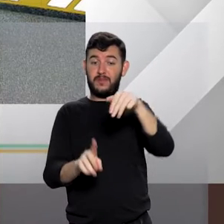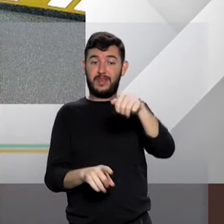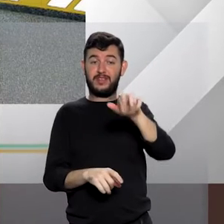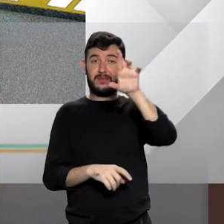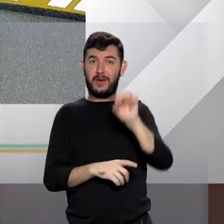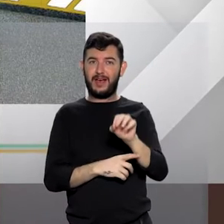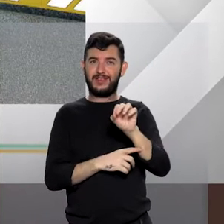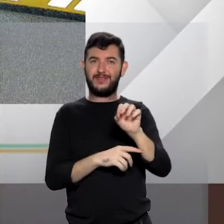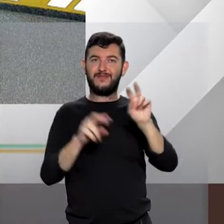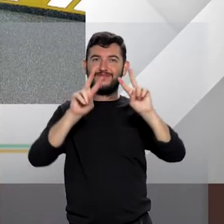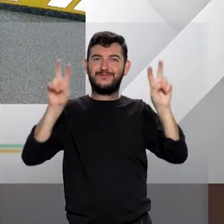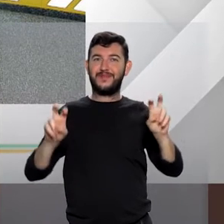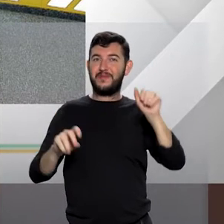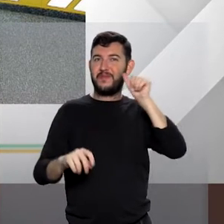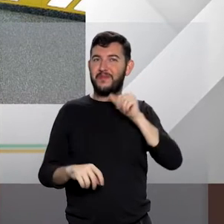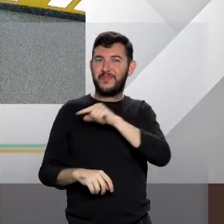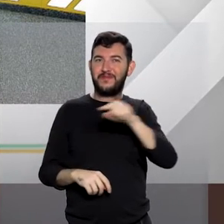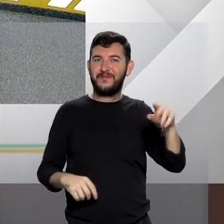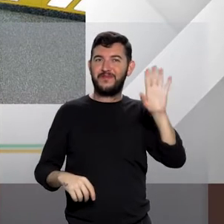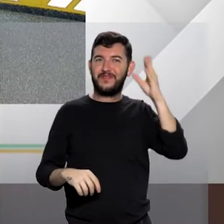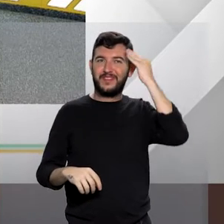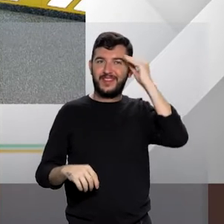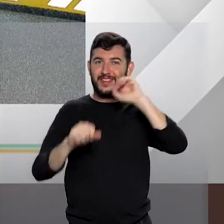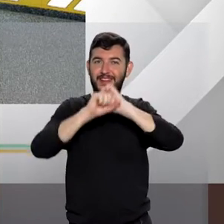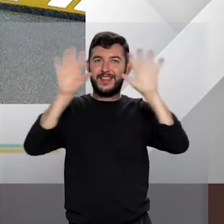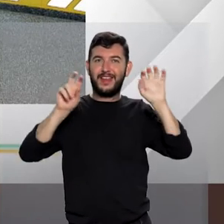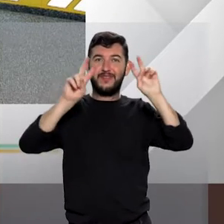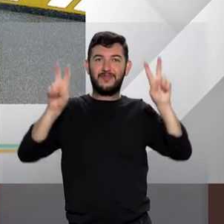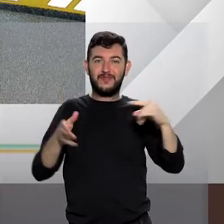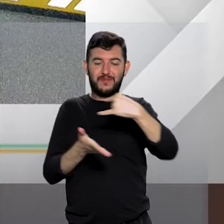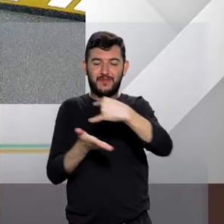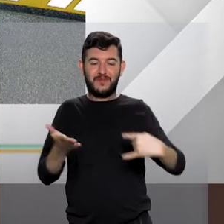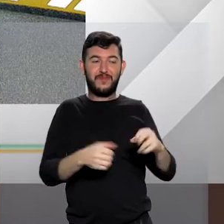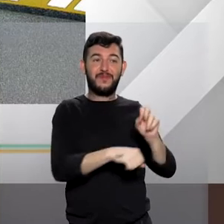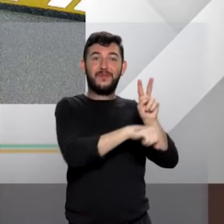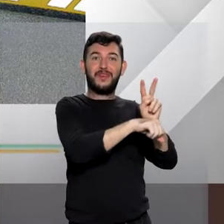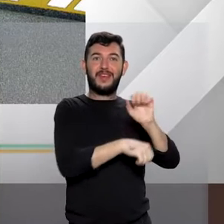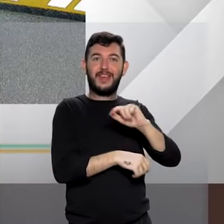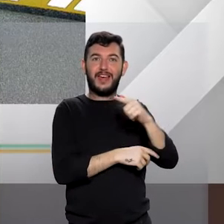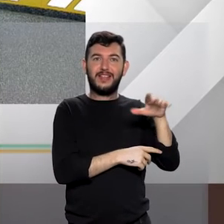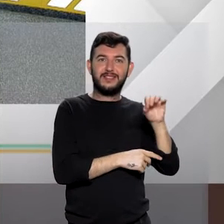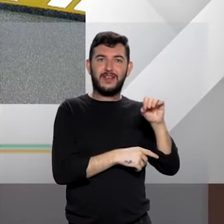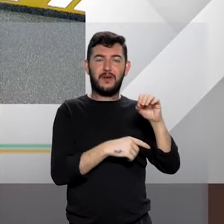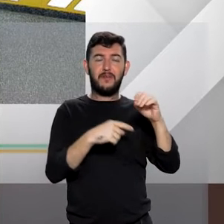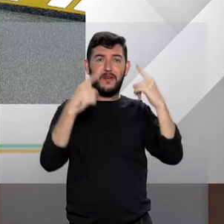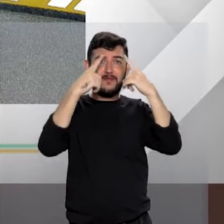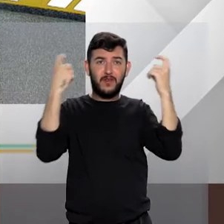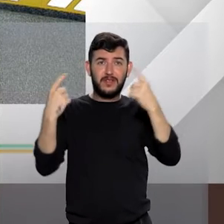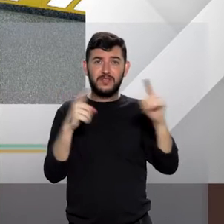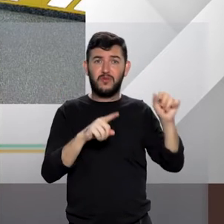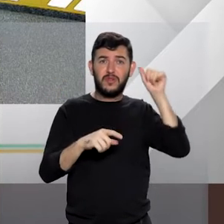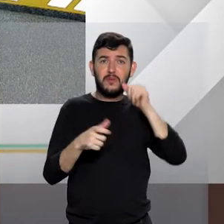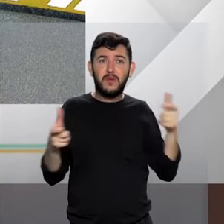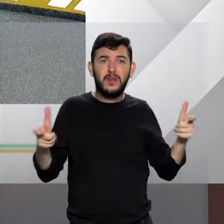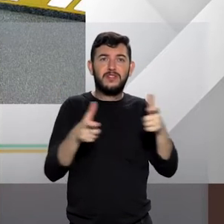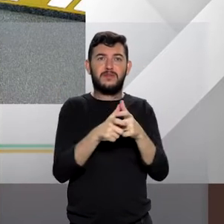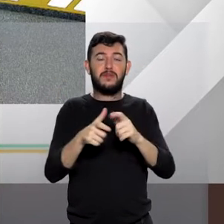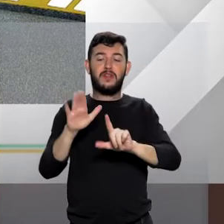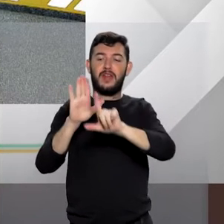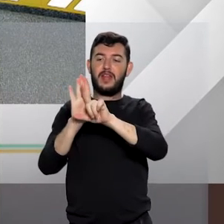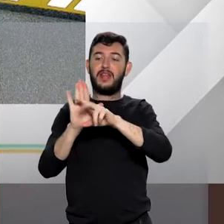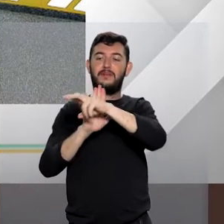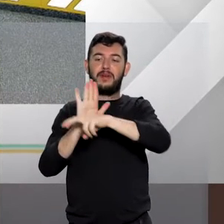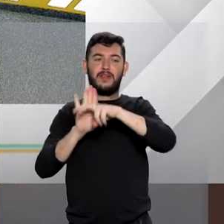entender direito hoje sobre as medidas protetivas e outras ações contra a violência doméstica elencadas na Lei Maria da Penha,